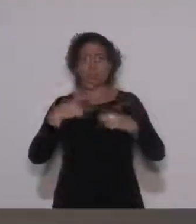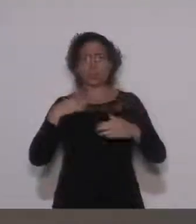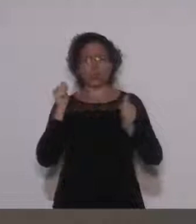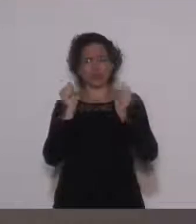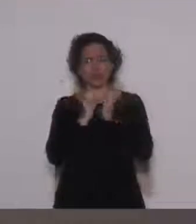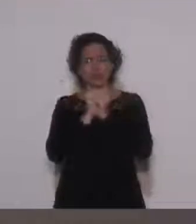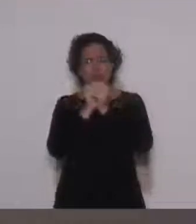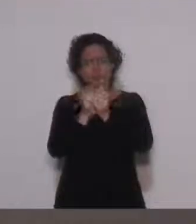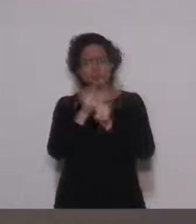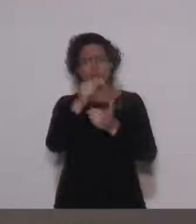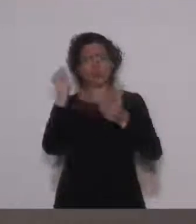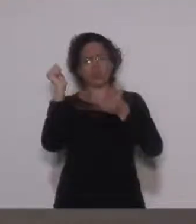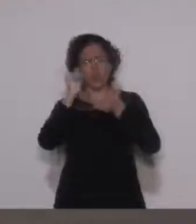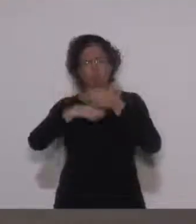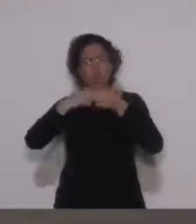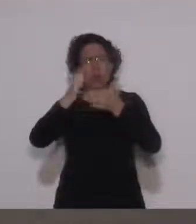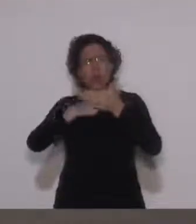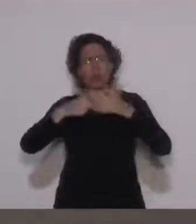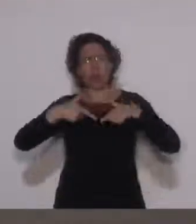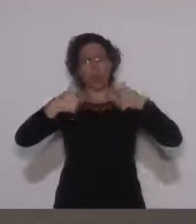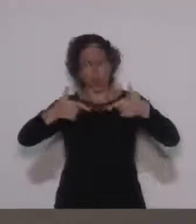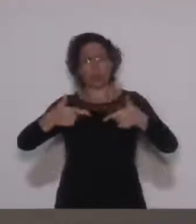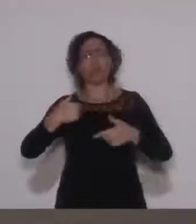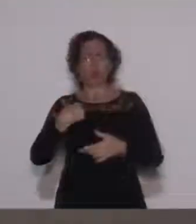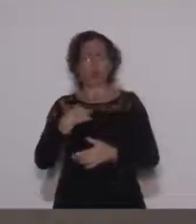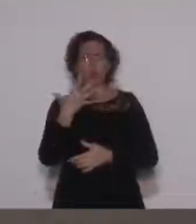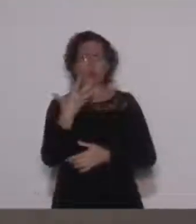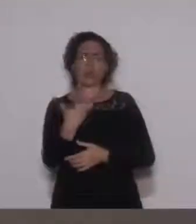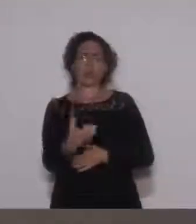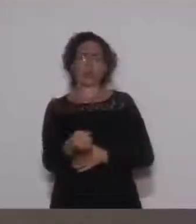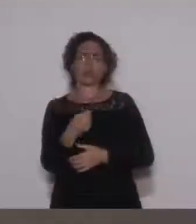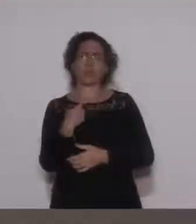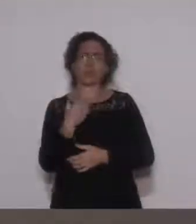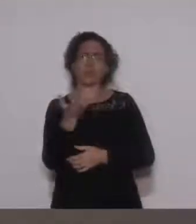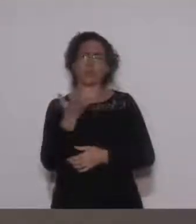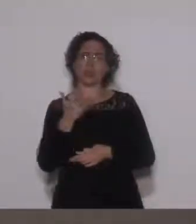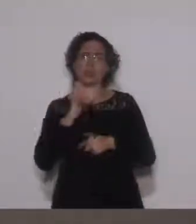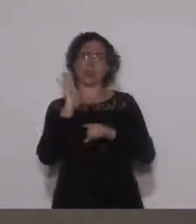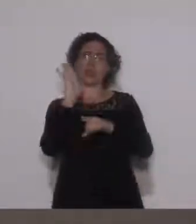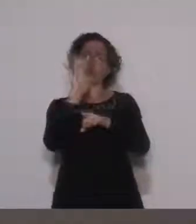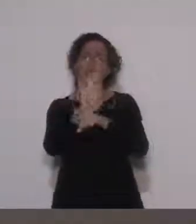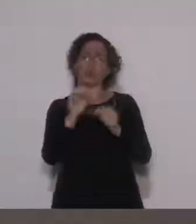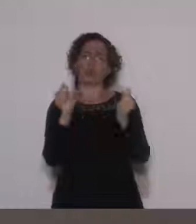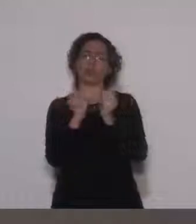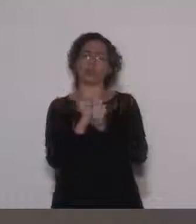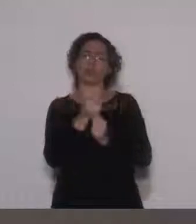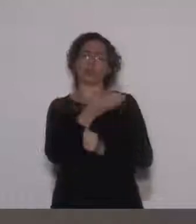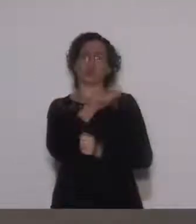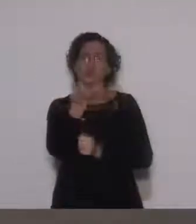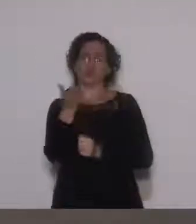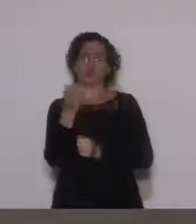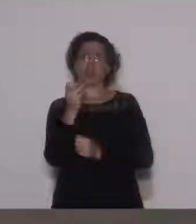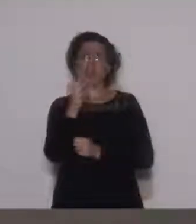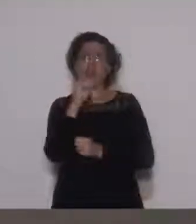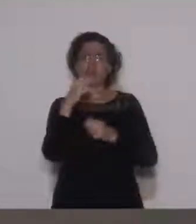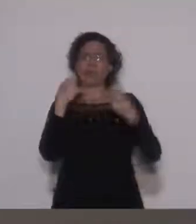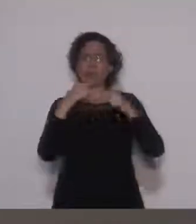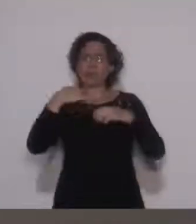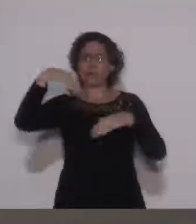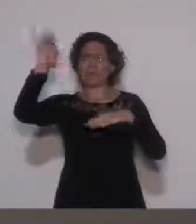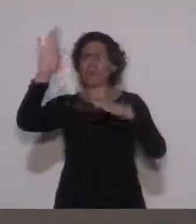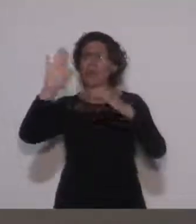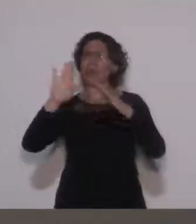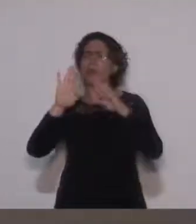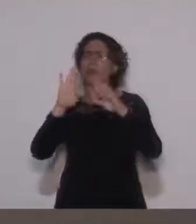luta, pode ter certeza. Esse vereador que está disposto a ir à luta com vocês. Se precisar ir para a porta da